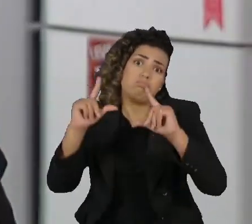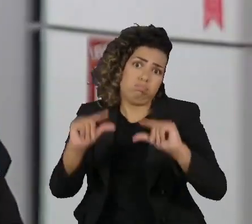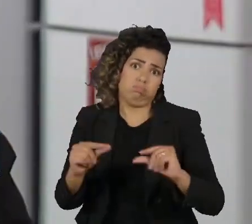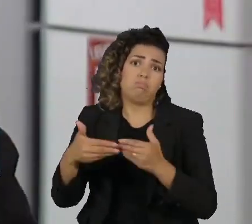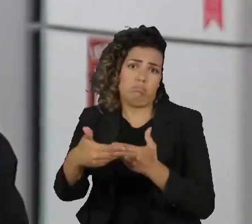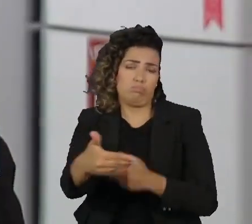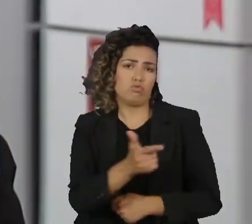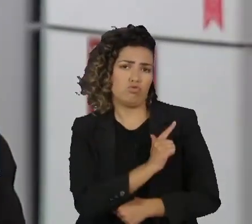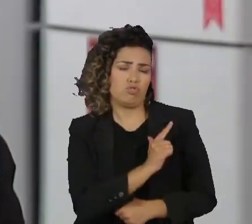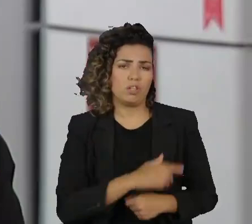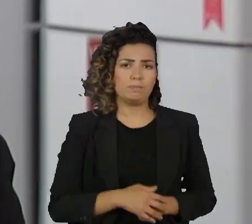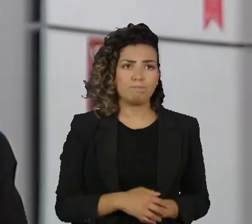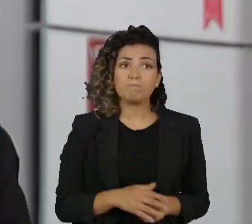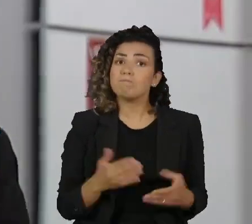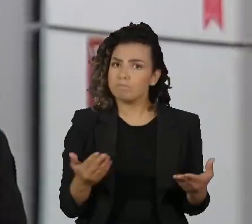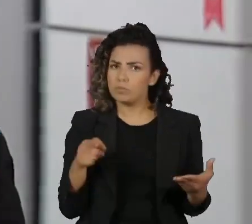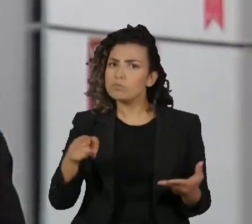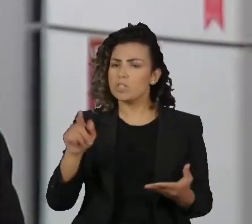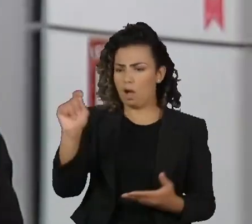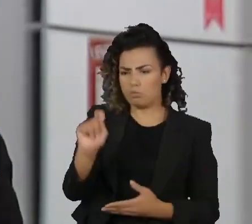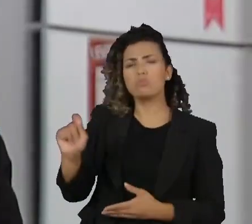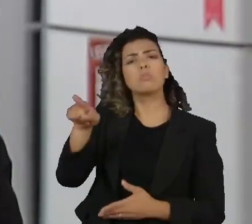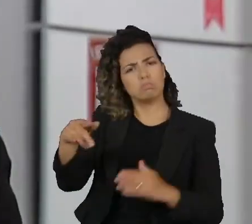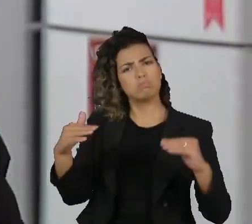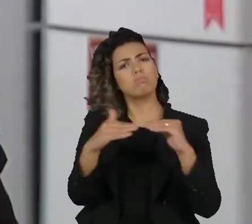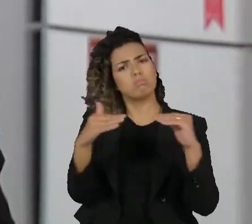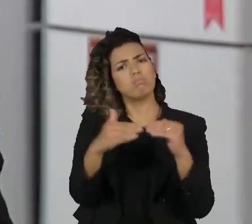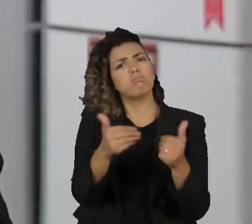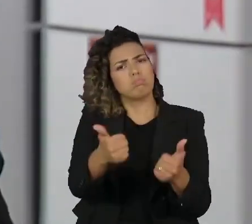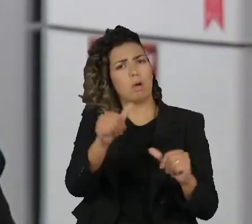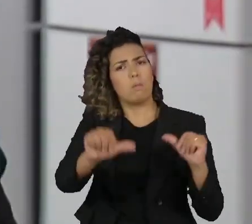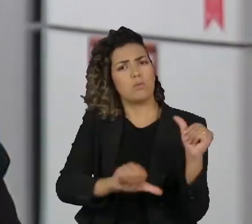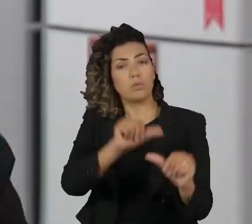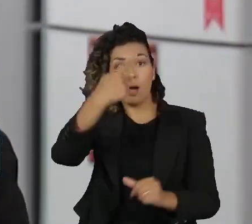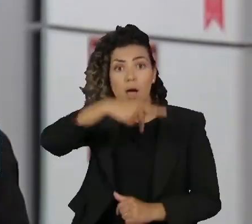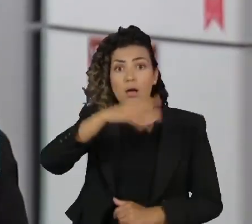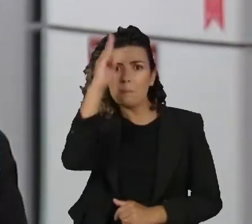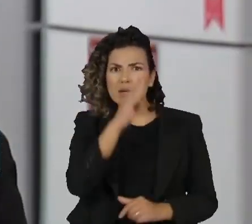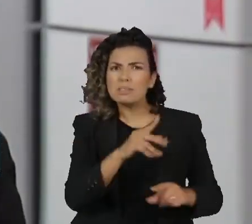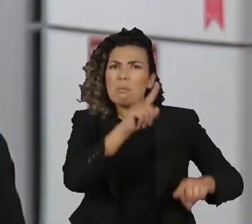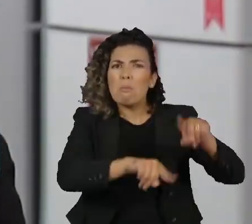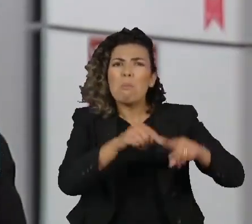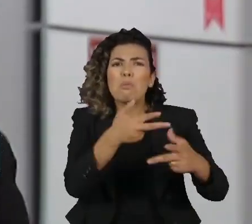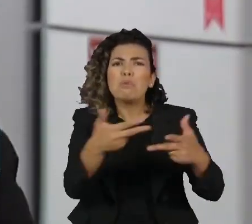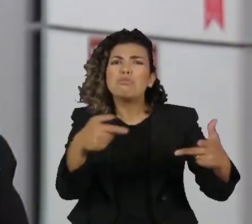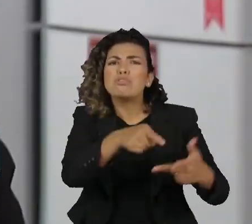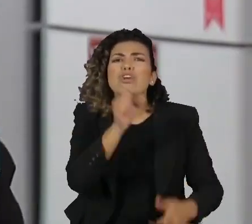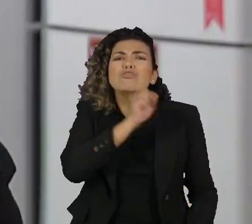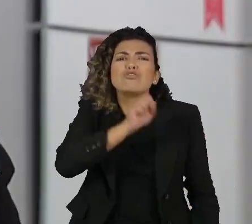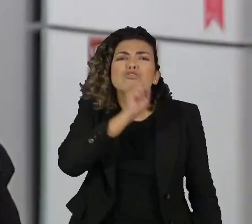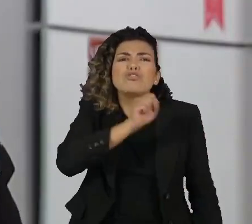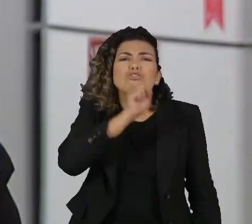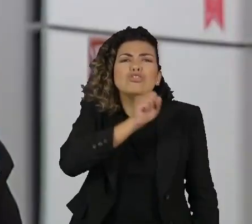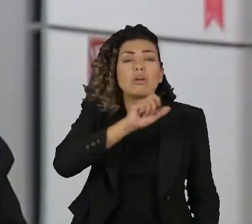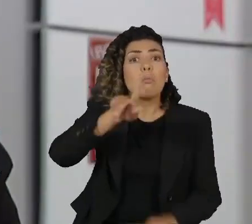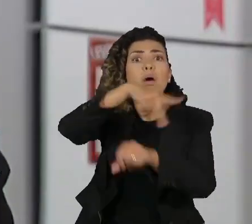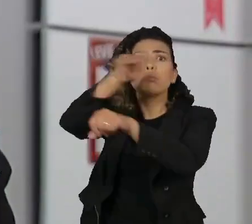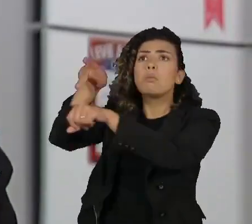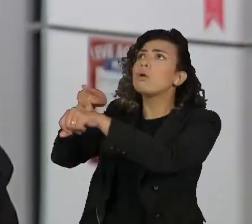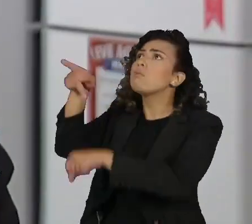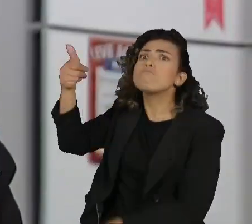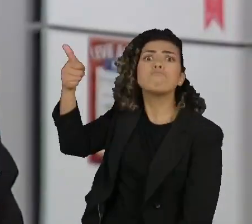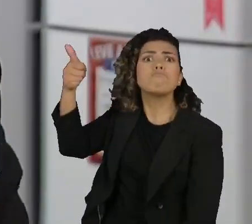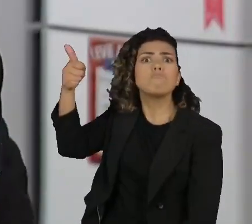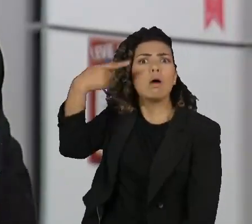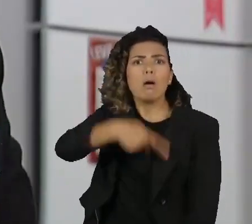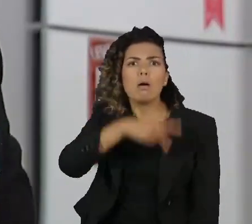consumidor concordam com a mudança e afirmam que os produtos brasileiros estão defasados em relação aos produzidos lá fora e